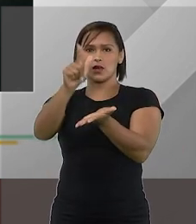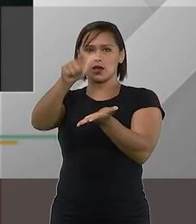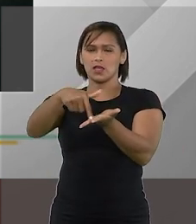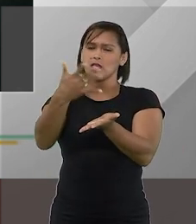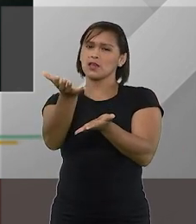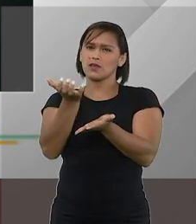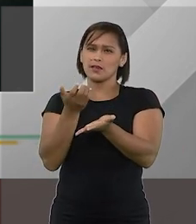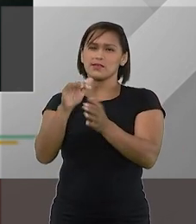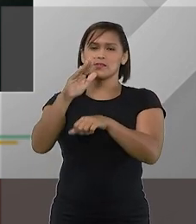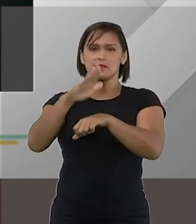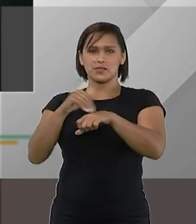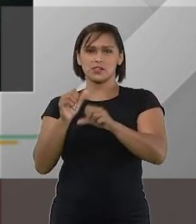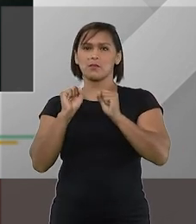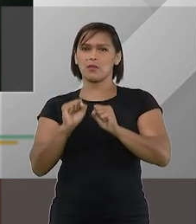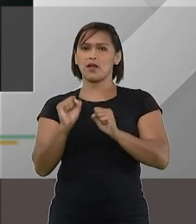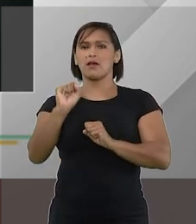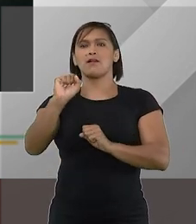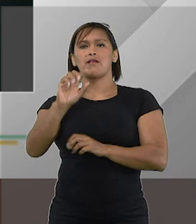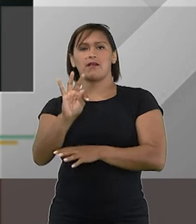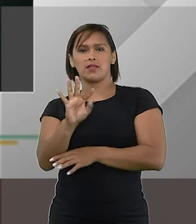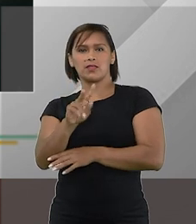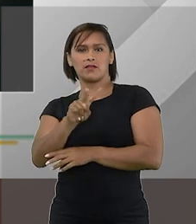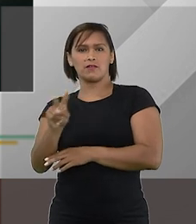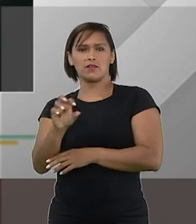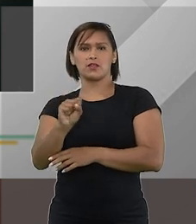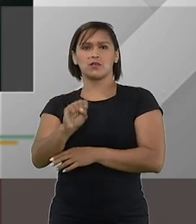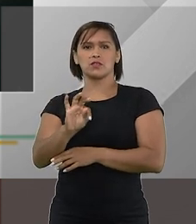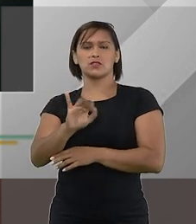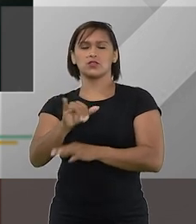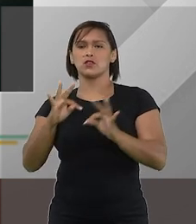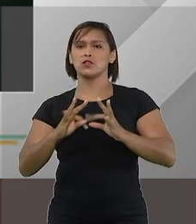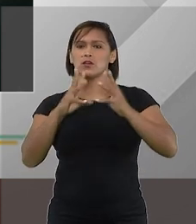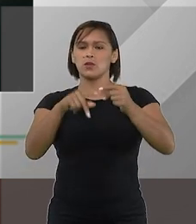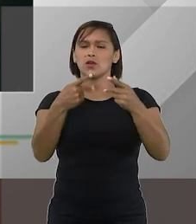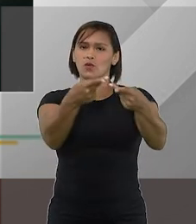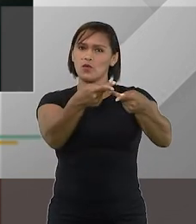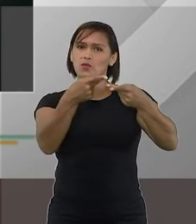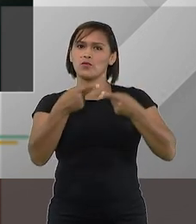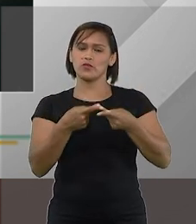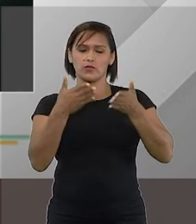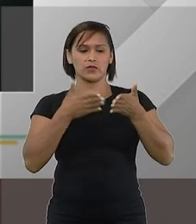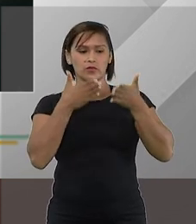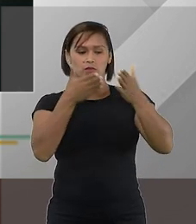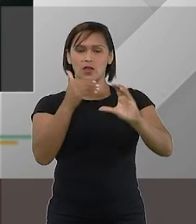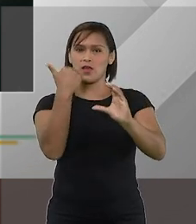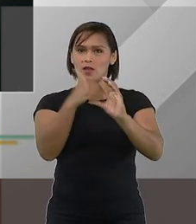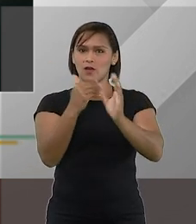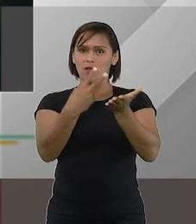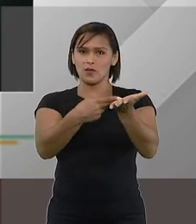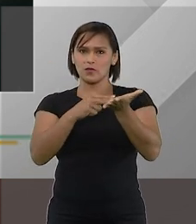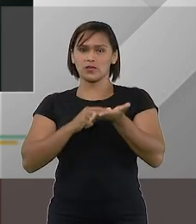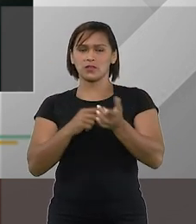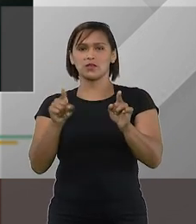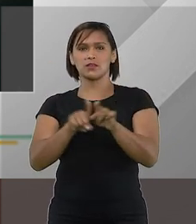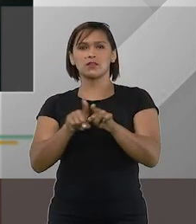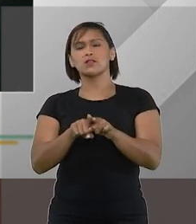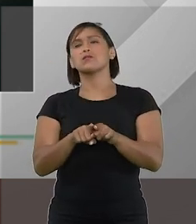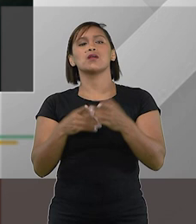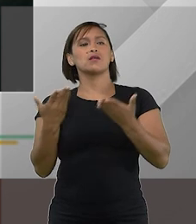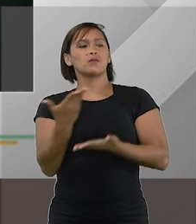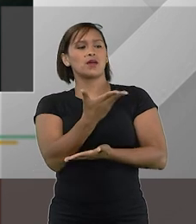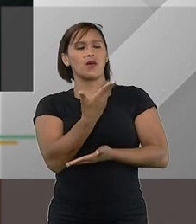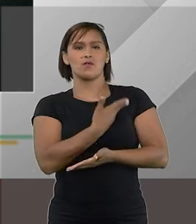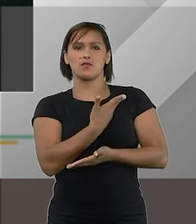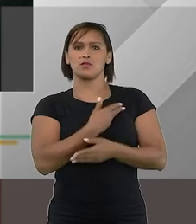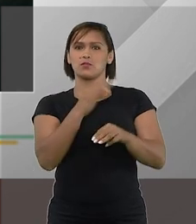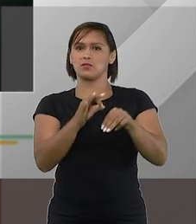integralmente à disposição da TV do STJ e para todos os convites que me forem endereçados por vocês principalmente para